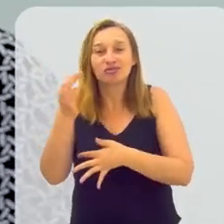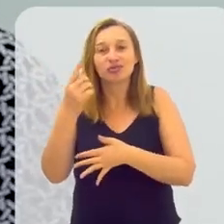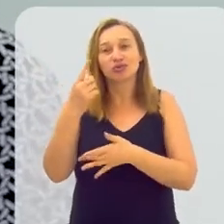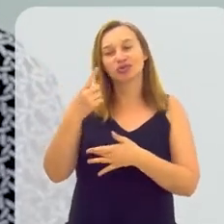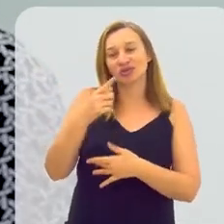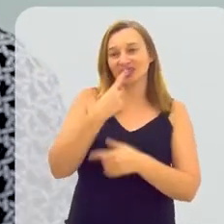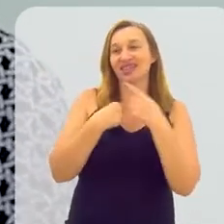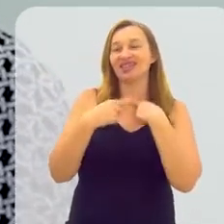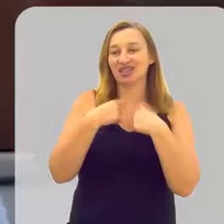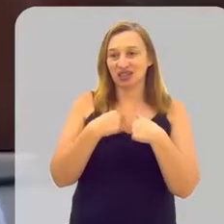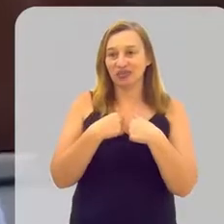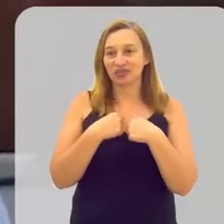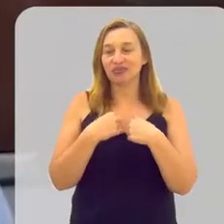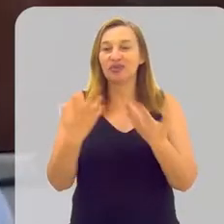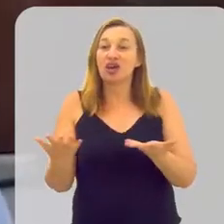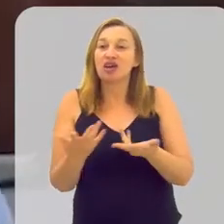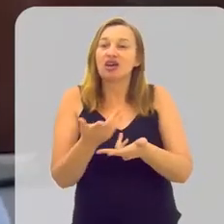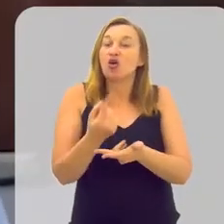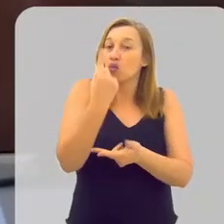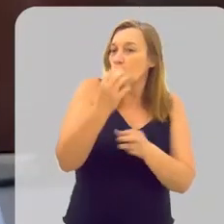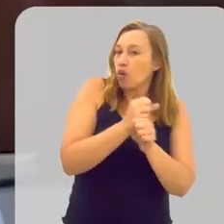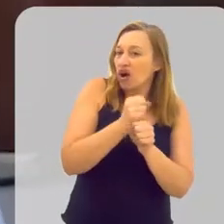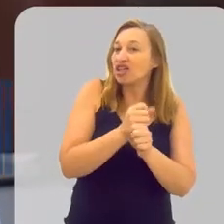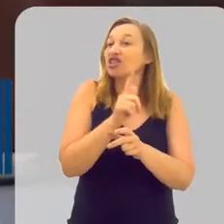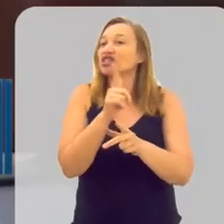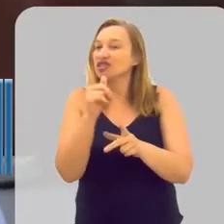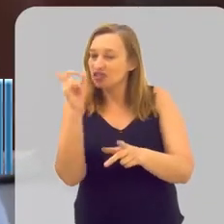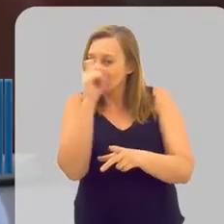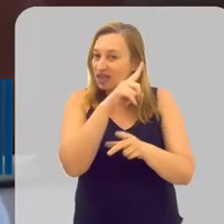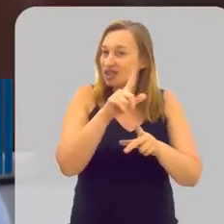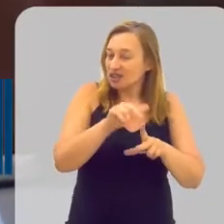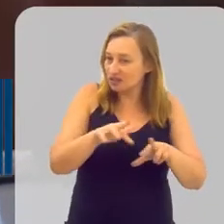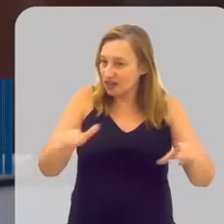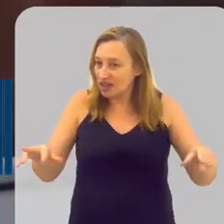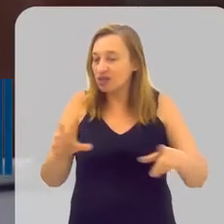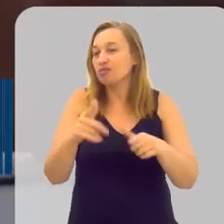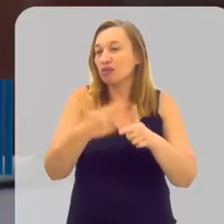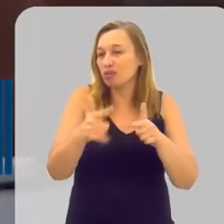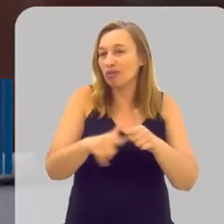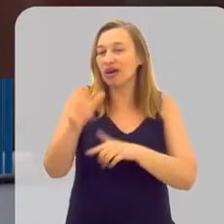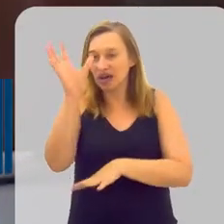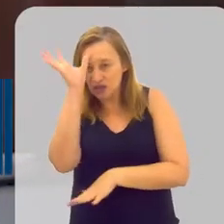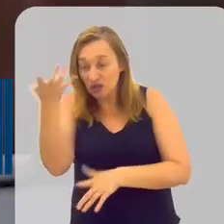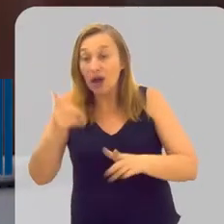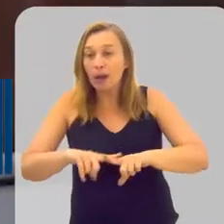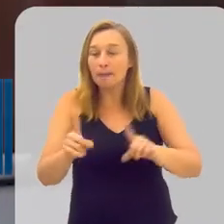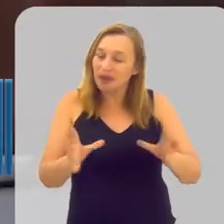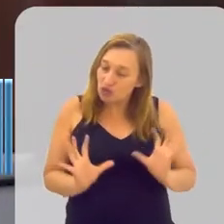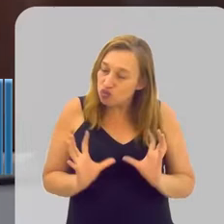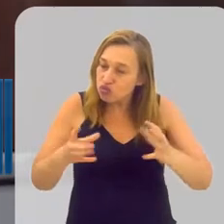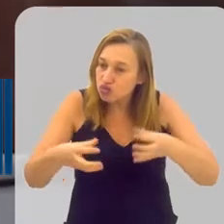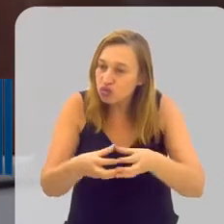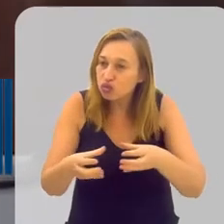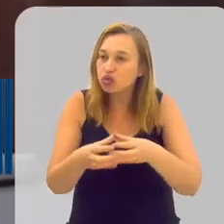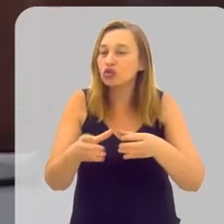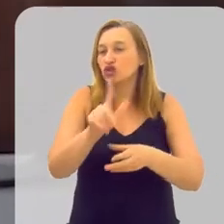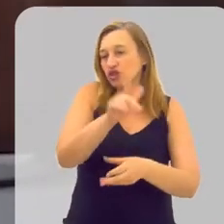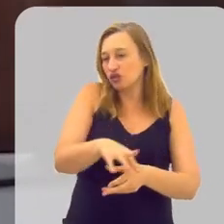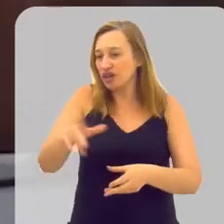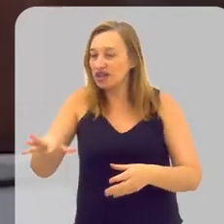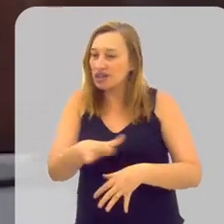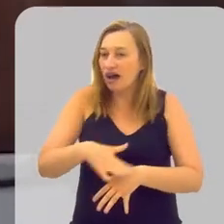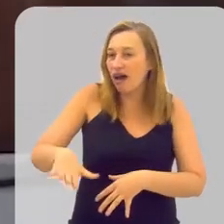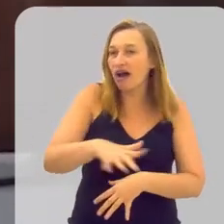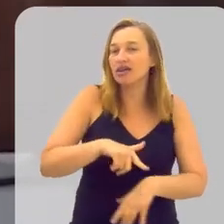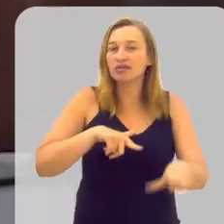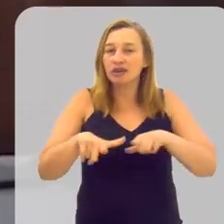é um prazo muito curto para resolver diversos problemas, então a priorização e a atuação conjunta entre os diferentes atores